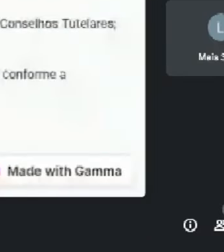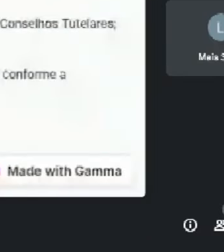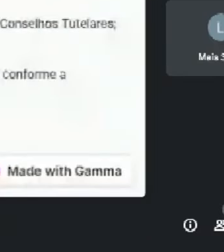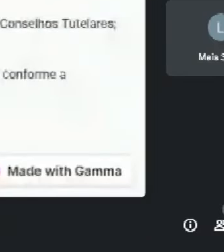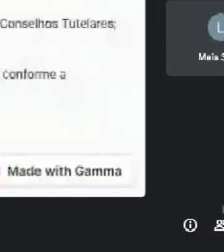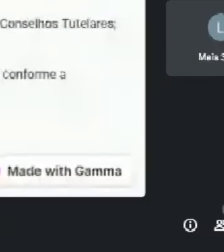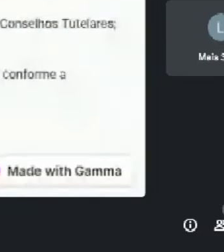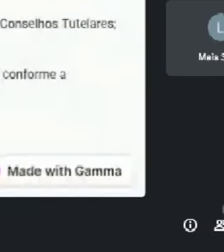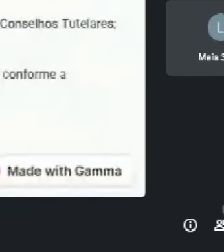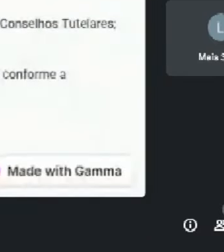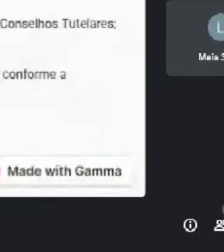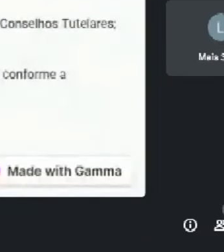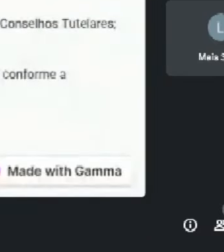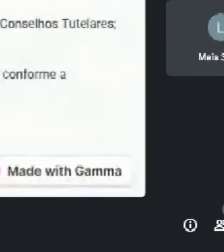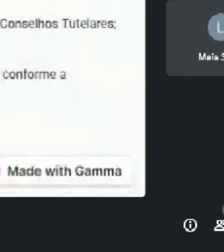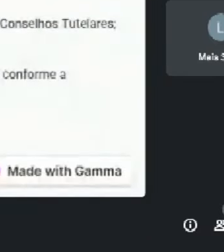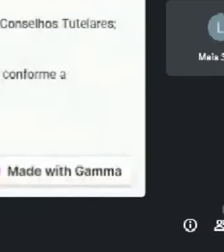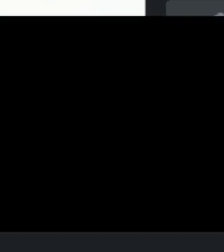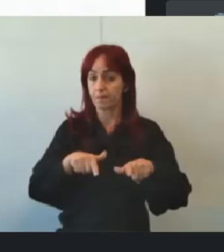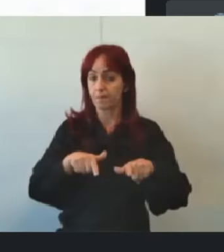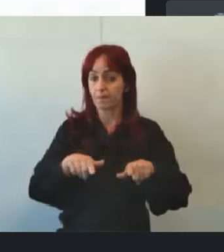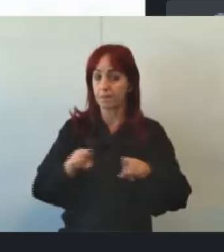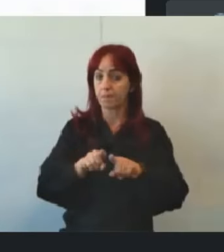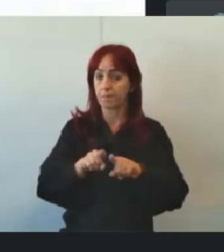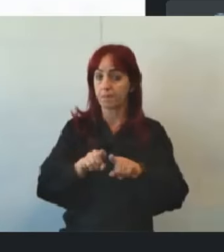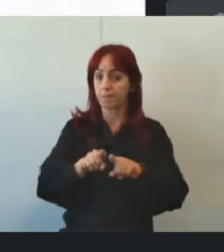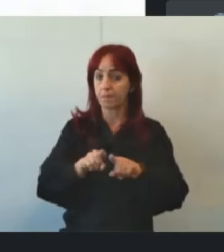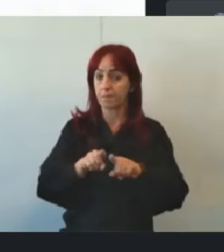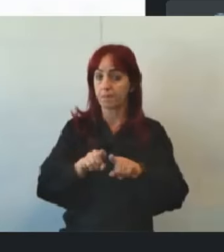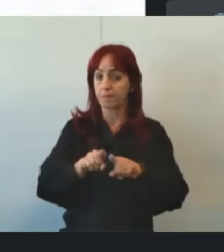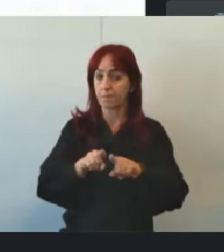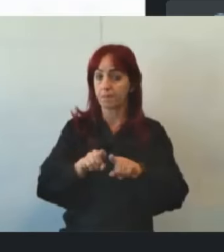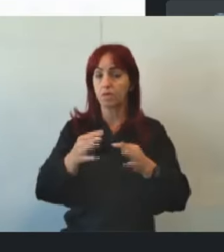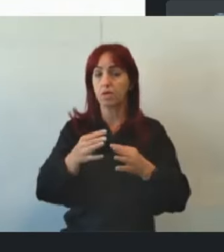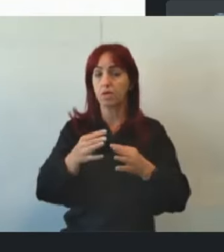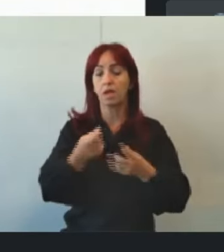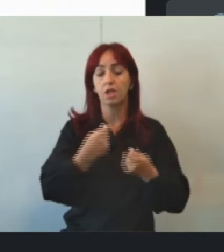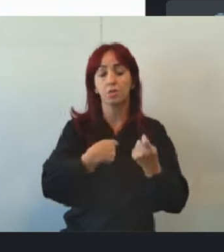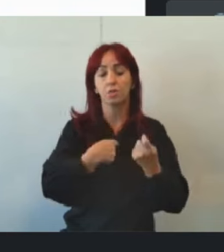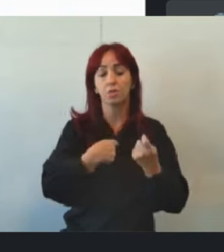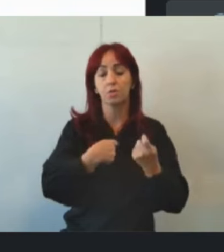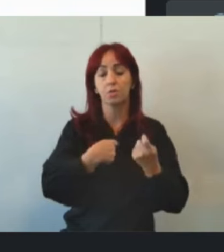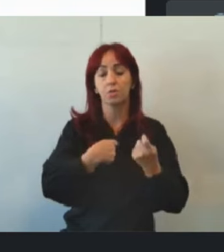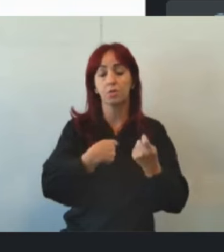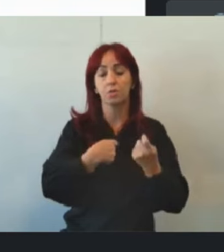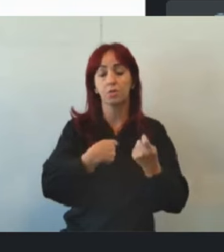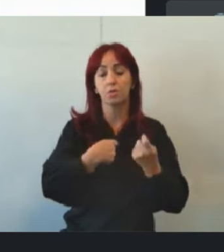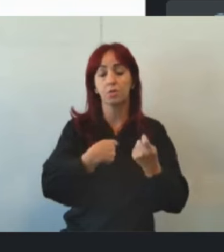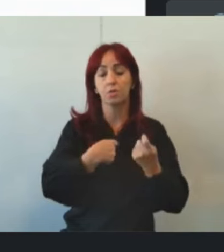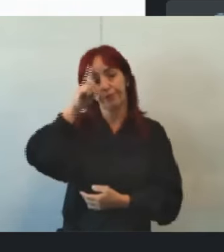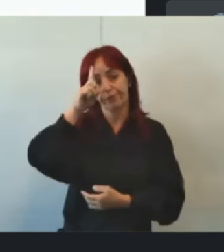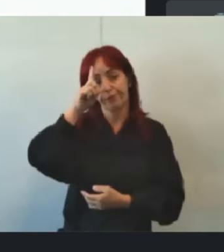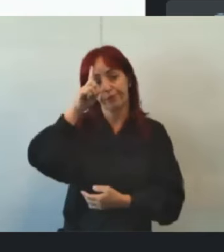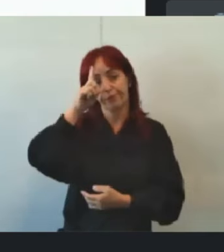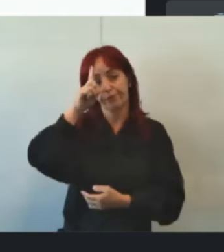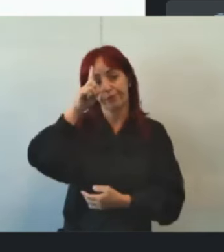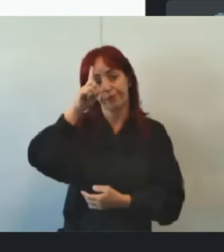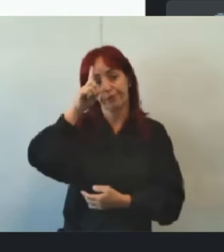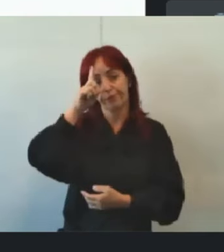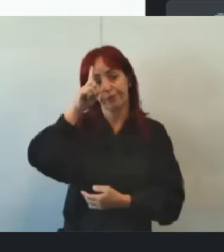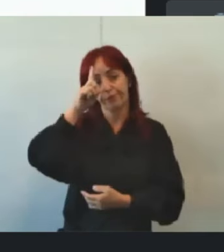acaba sobrecarregando os conselheiros com as tarefas burocráticas, que ali naquele momento a gente entende que não é o papel do conselheiro.